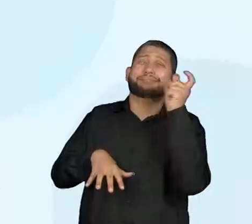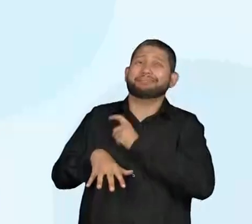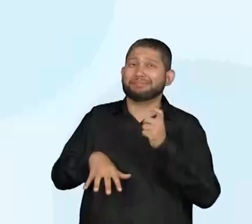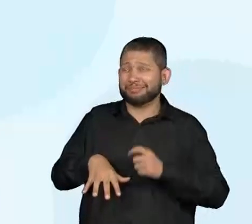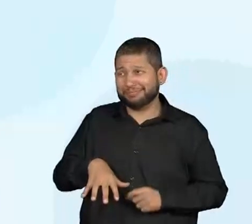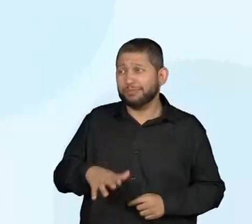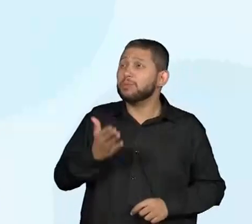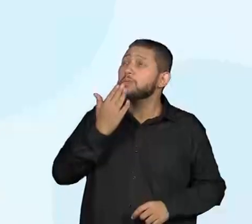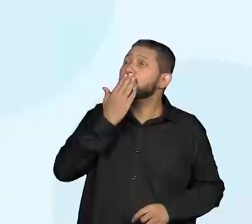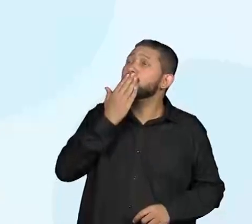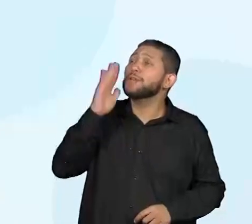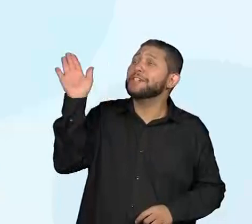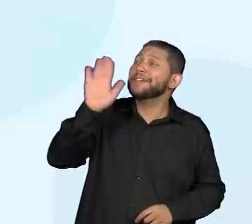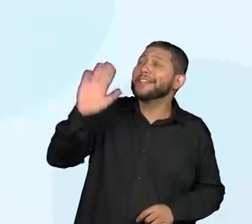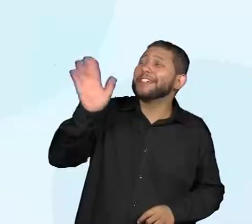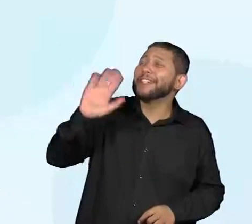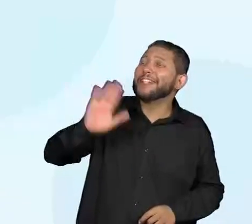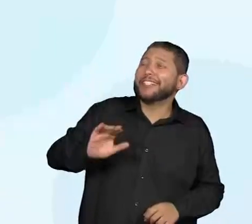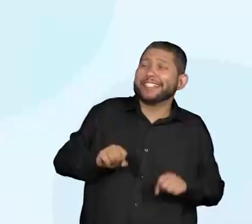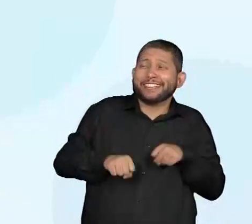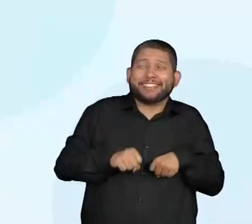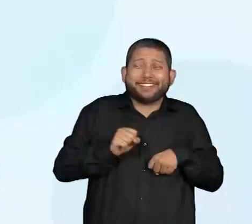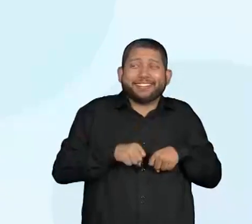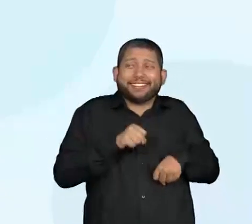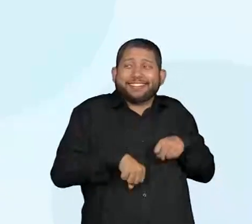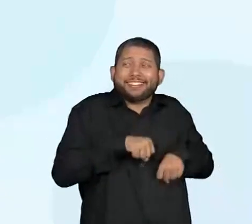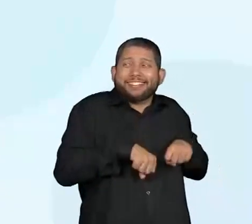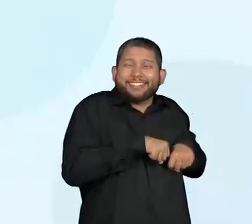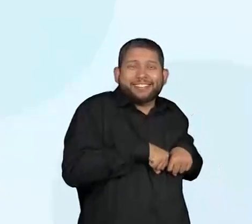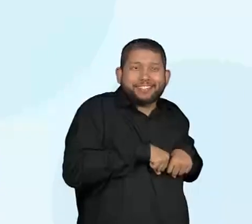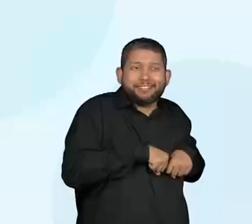agarrando. Fial, fial.